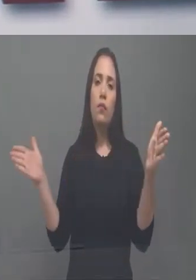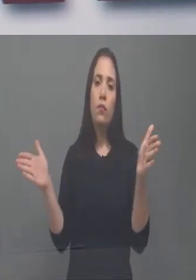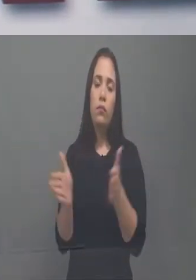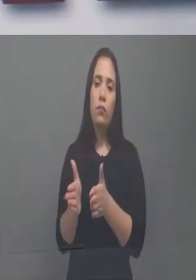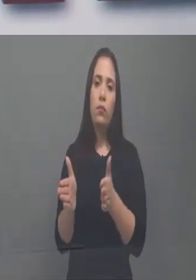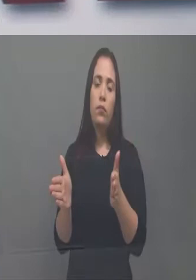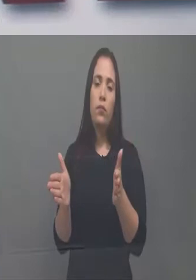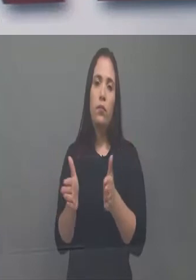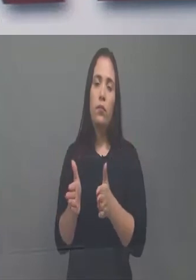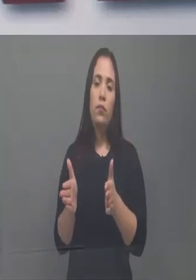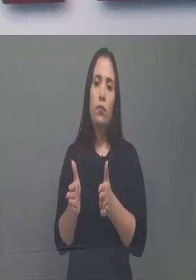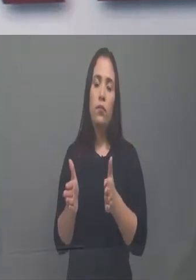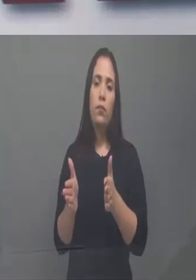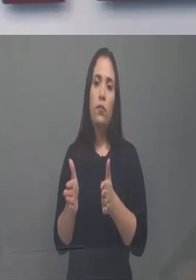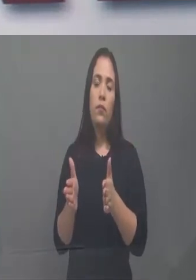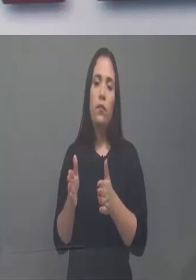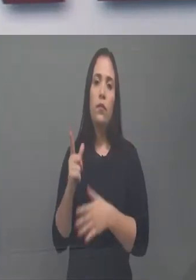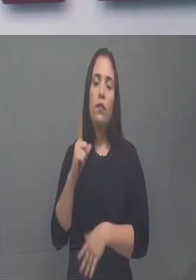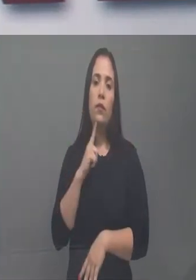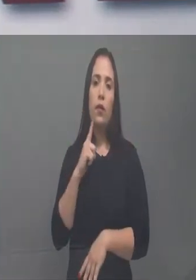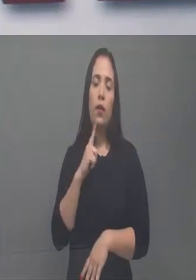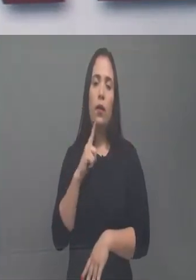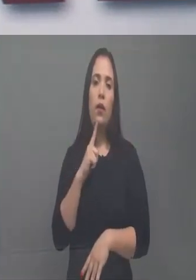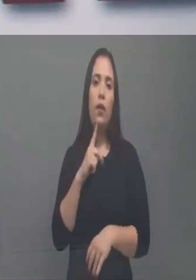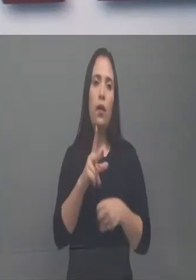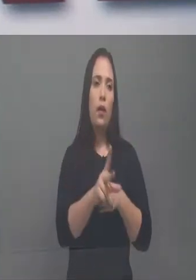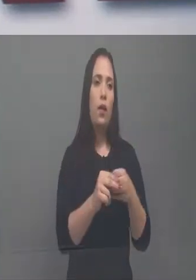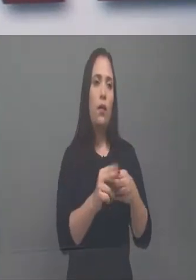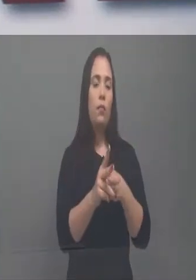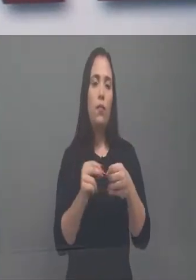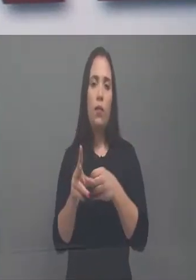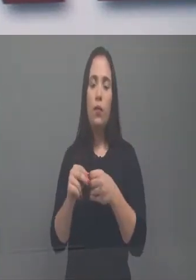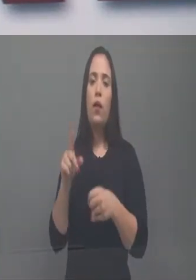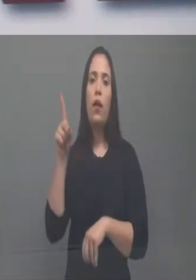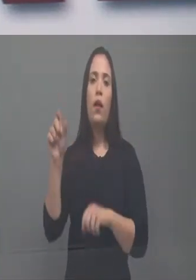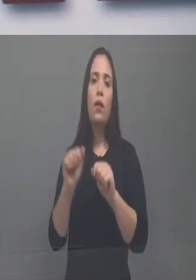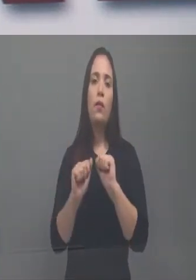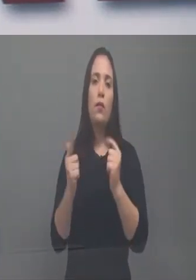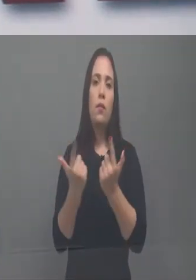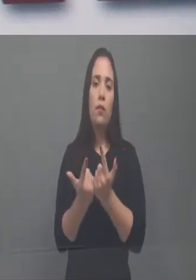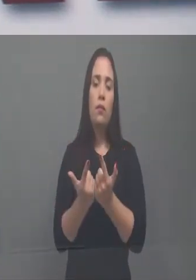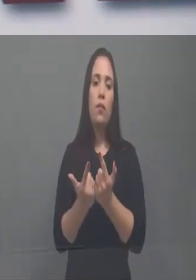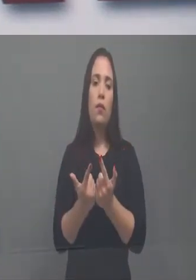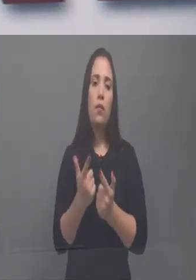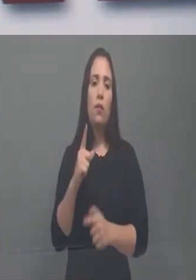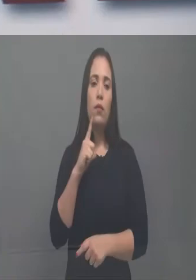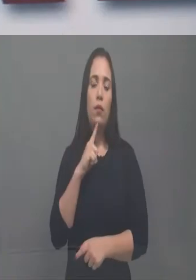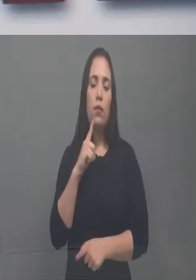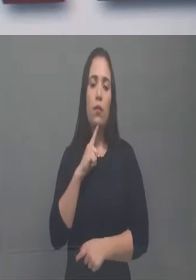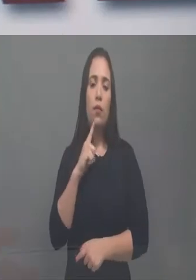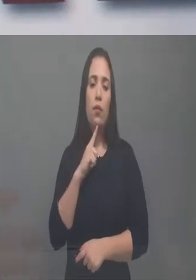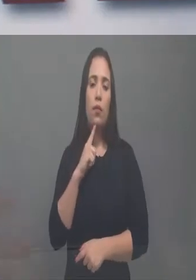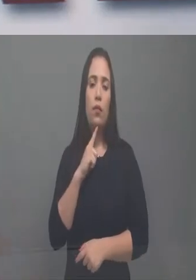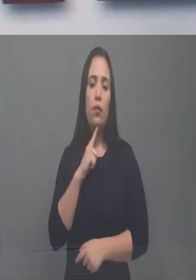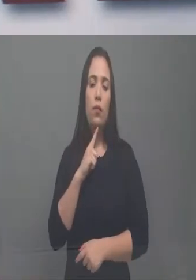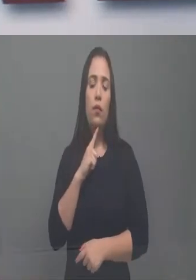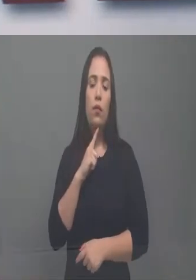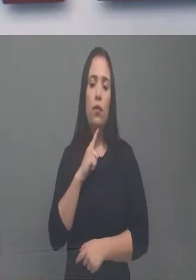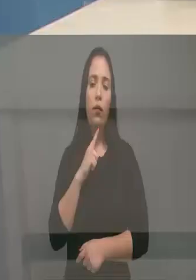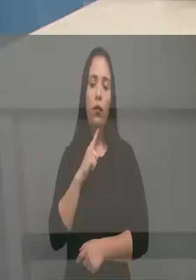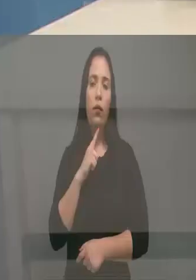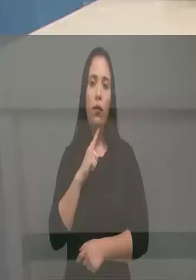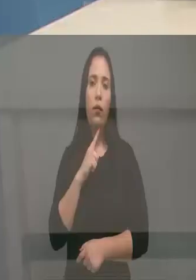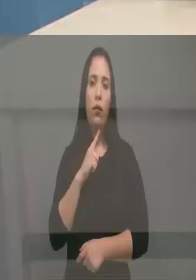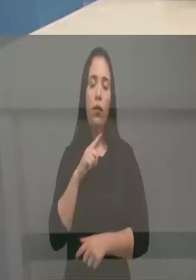que é a passava em todos os gabinetes, e estou fazendo também lá na Assembleia, para que também... Estou falando, deputado, movimento pela paz.